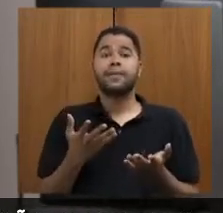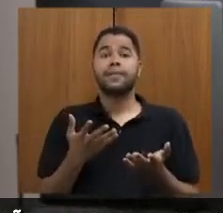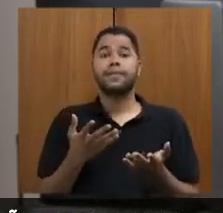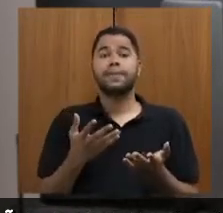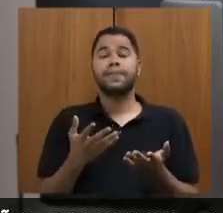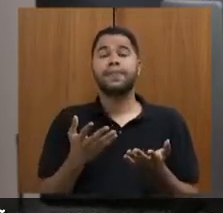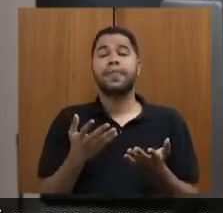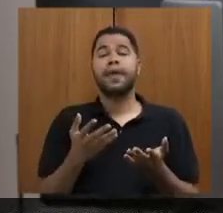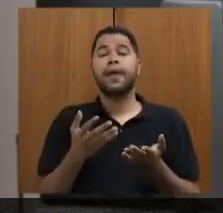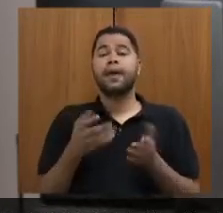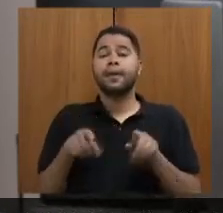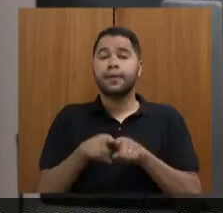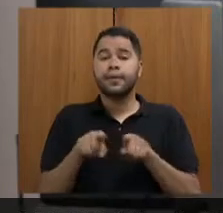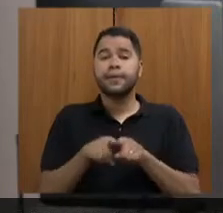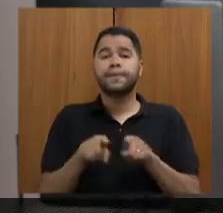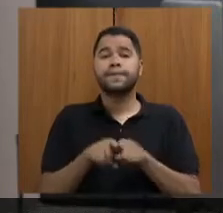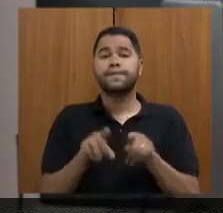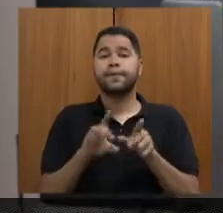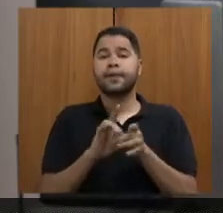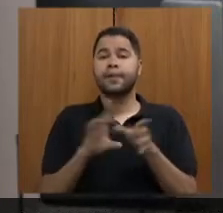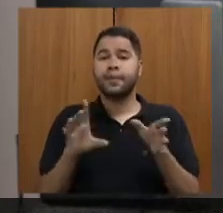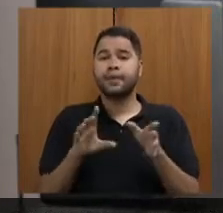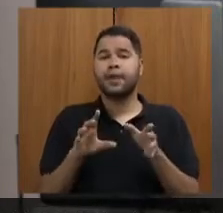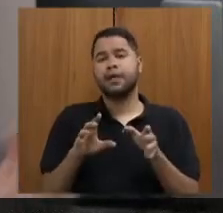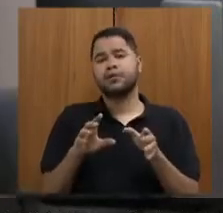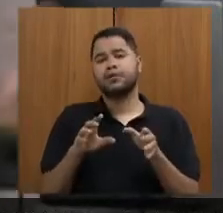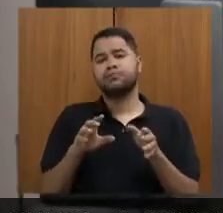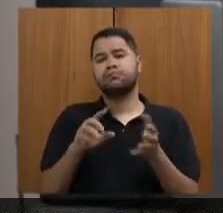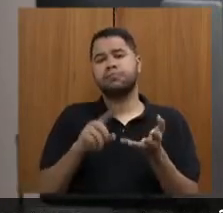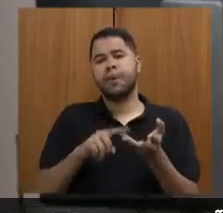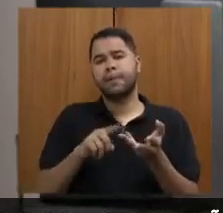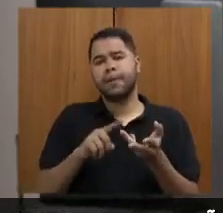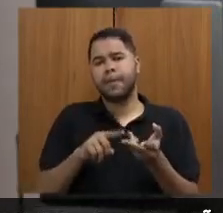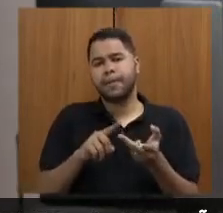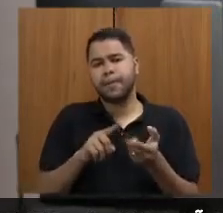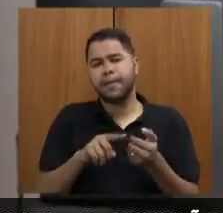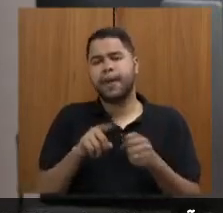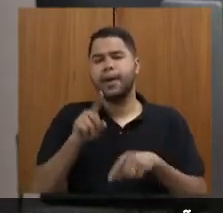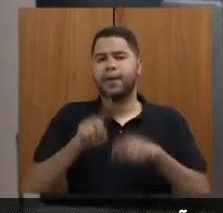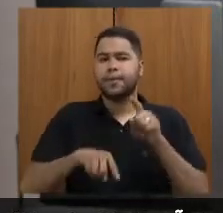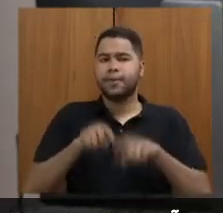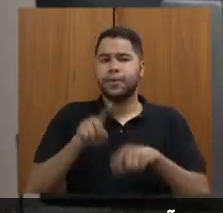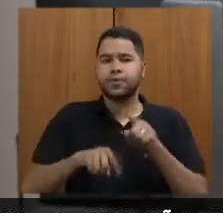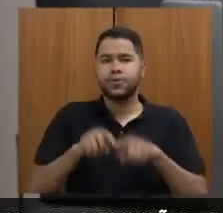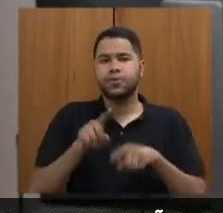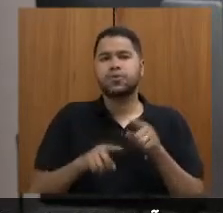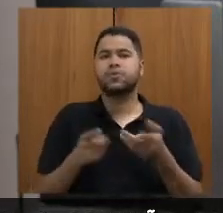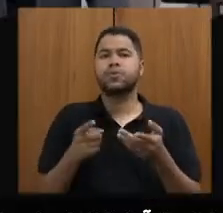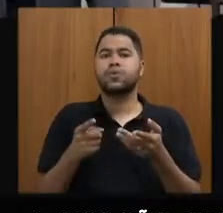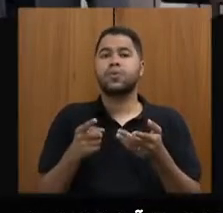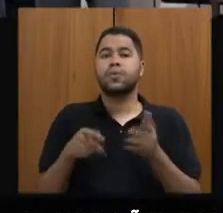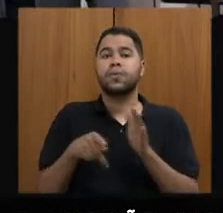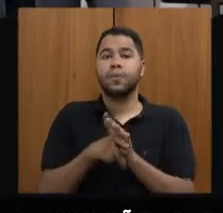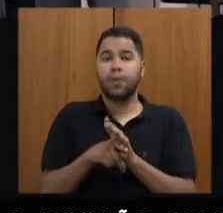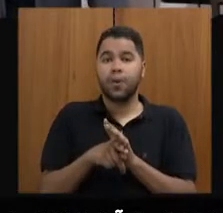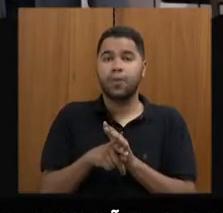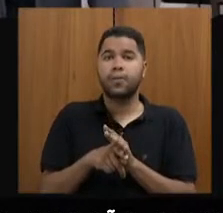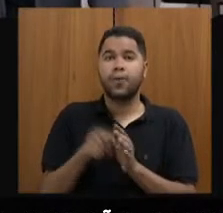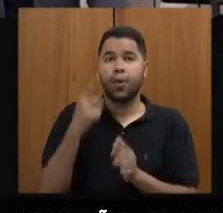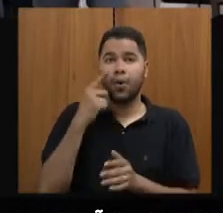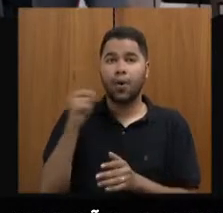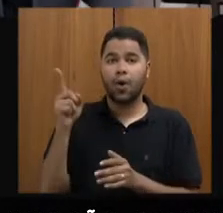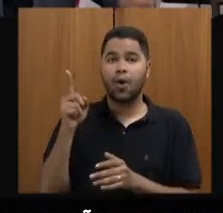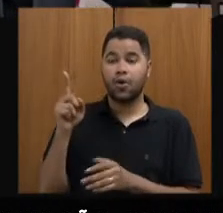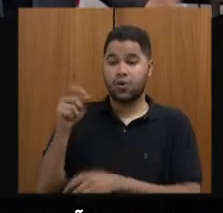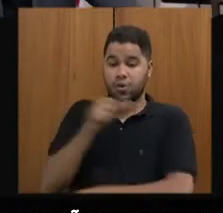O lançamento da Via Liberdade, que é essa grande rota turística, esse produto em comemoração bicentenar da Independência, a rota vem